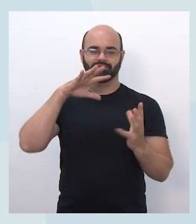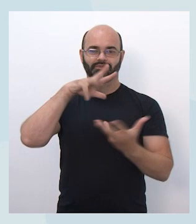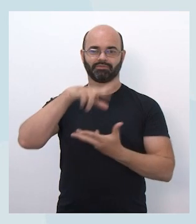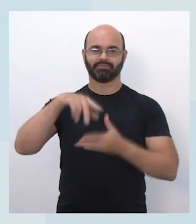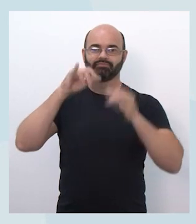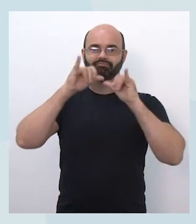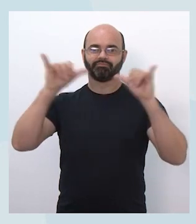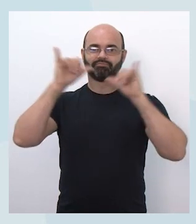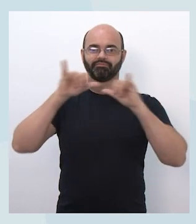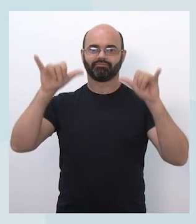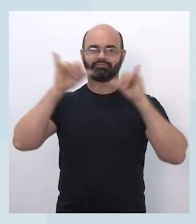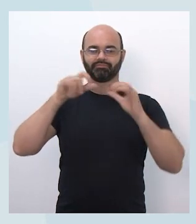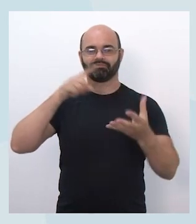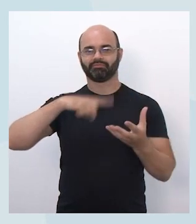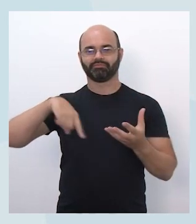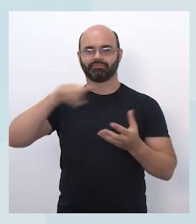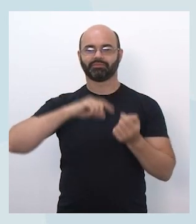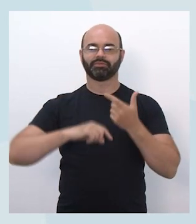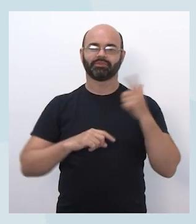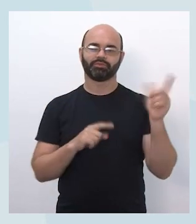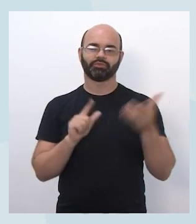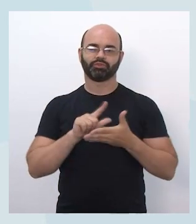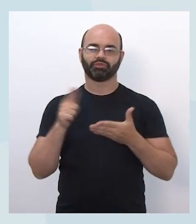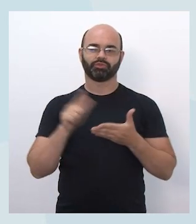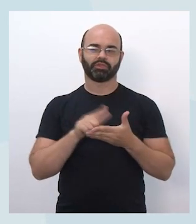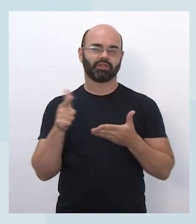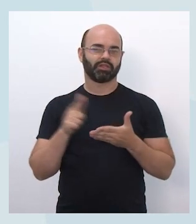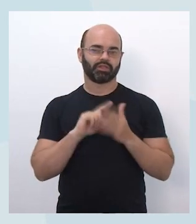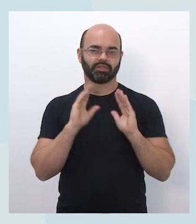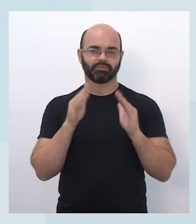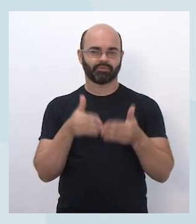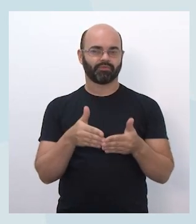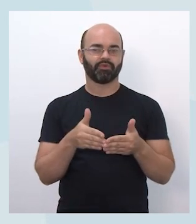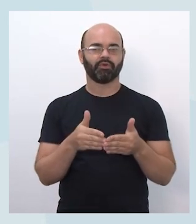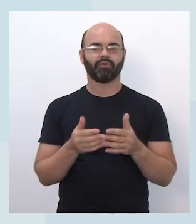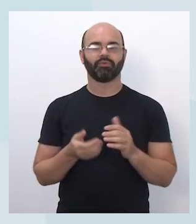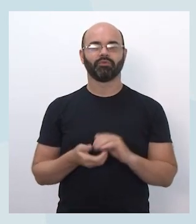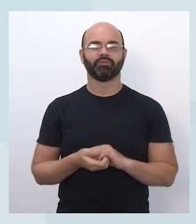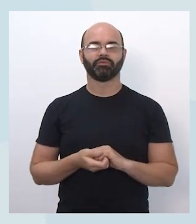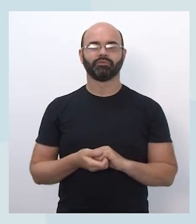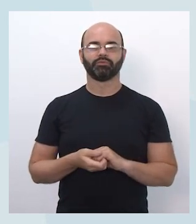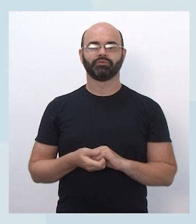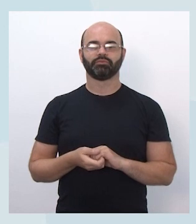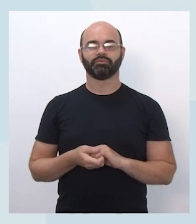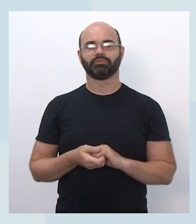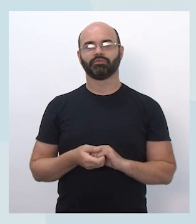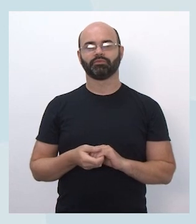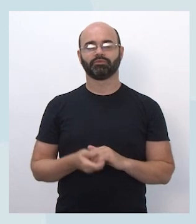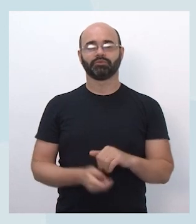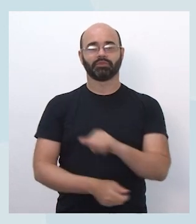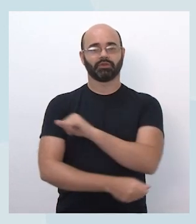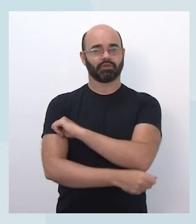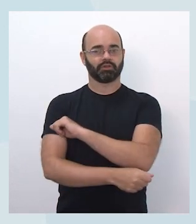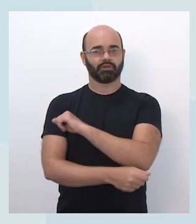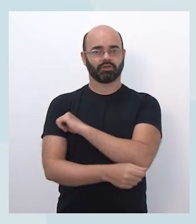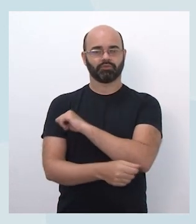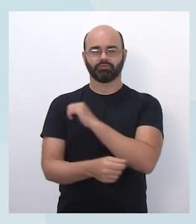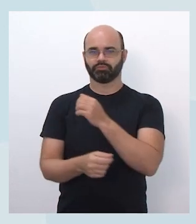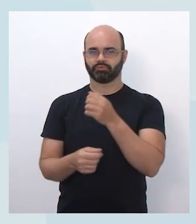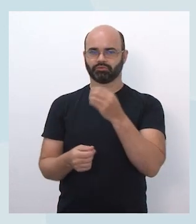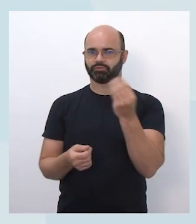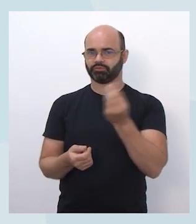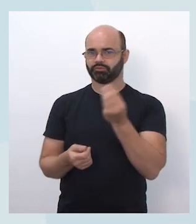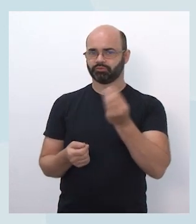uma outra muito legal sobre fotojornalismo, como os estudantes podem se mobilizar para disseminar as histórias não